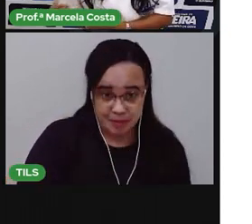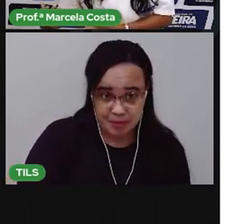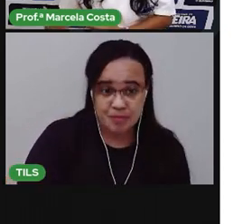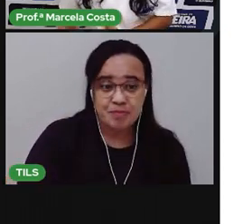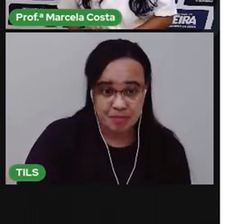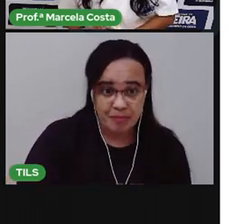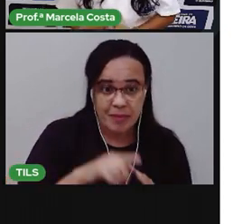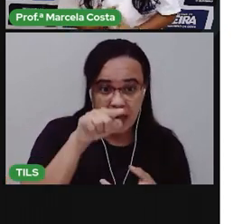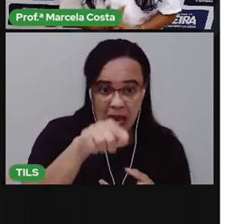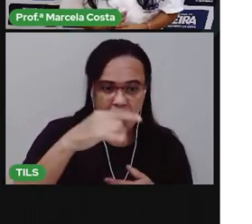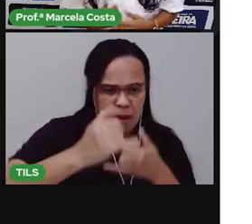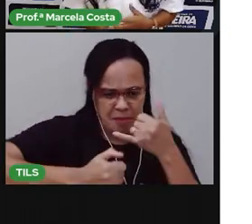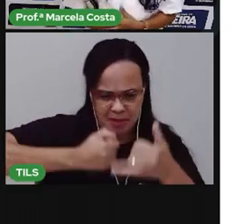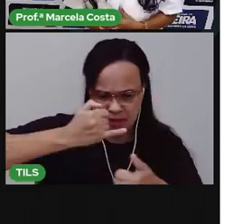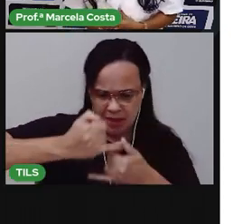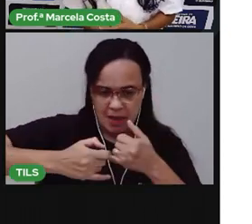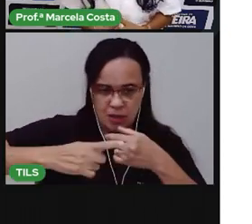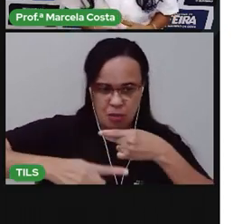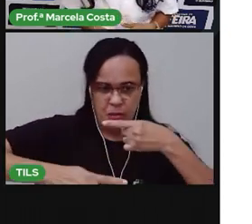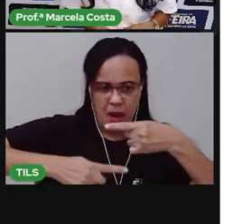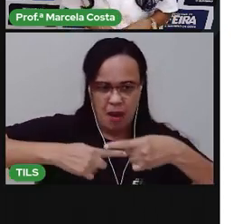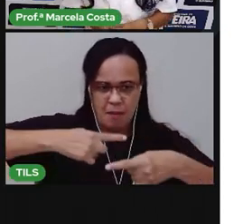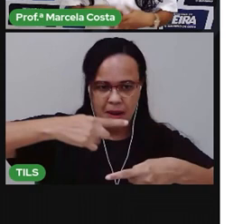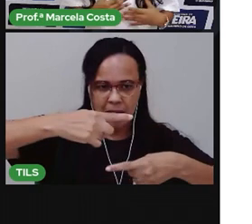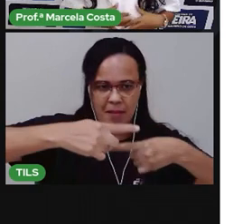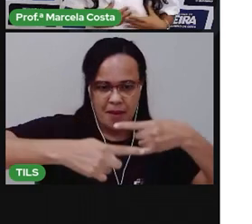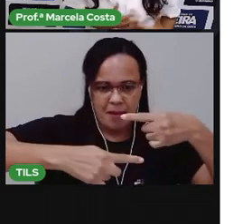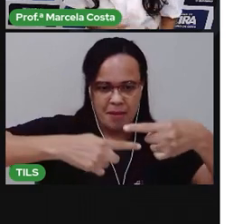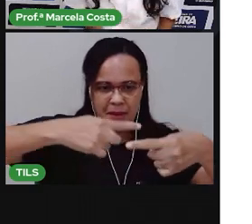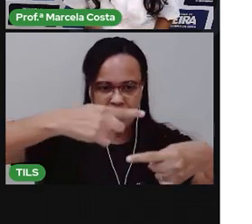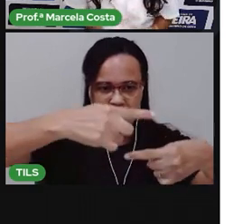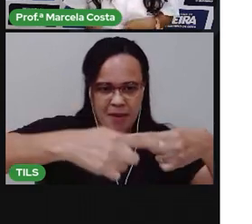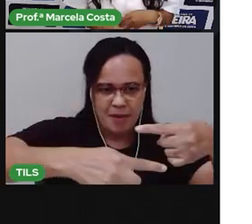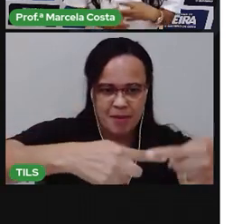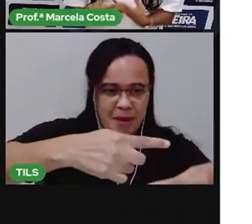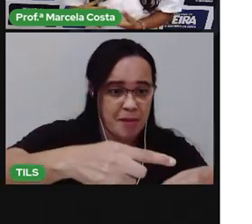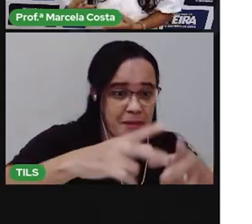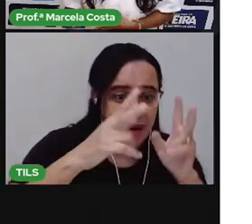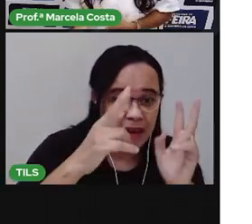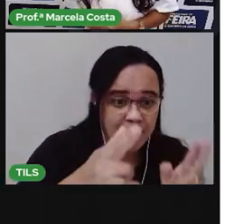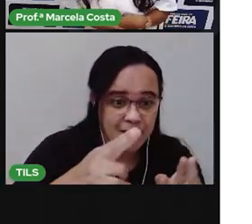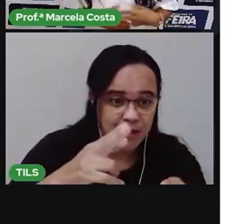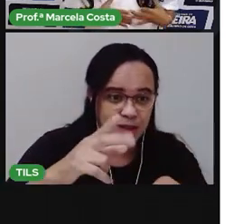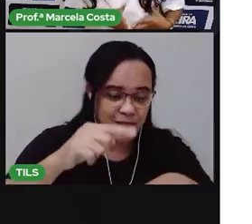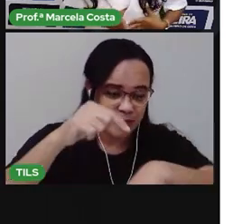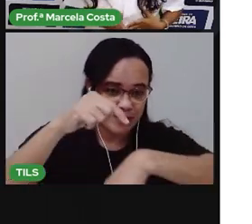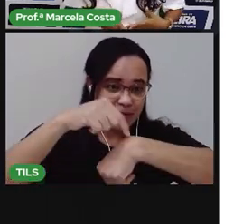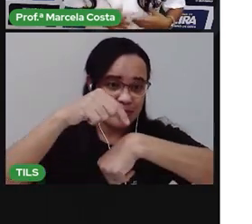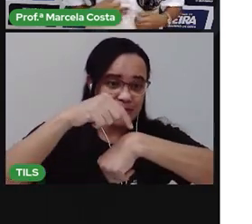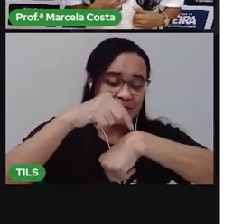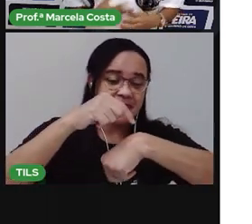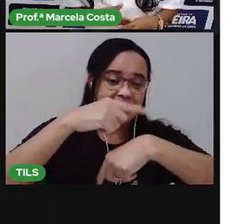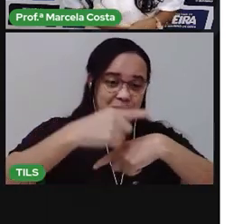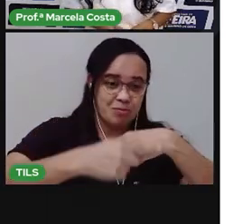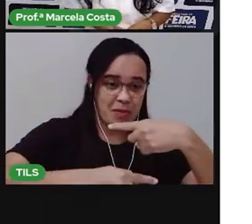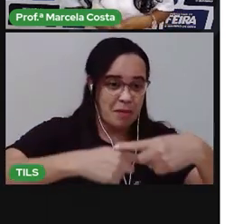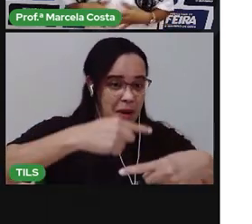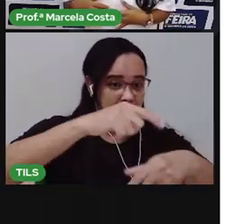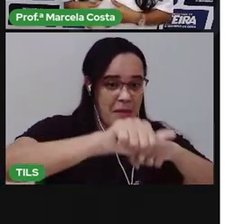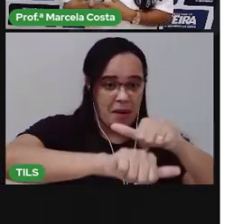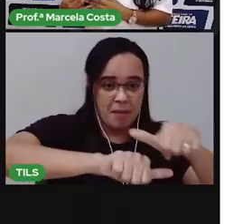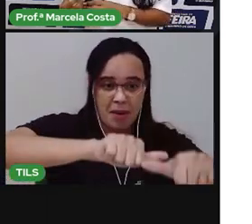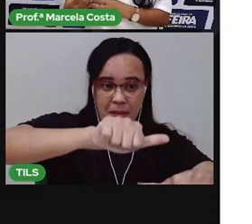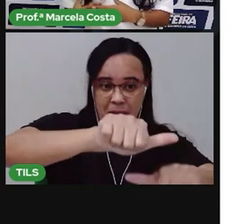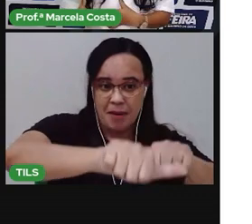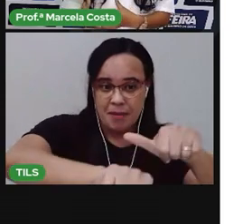evoluindo com o tempo. Então o peão é a vovó que o vovô brincava.